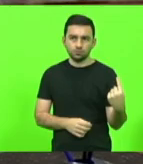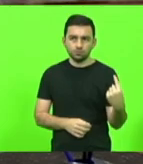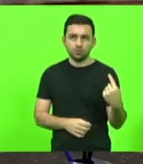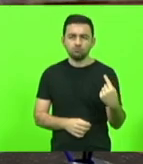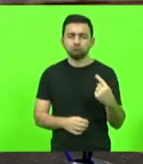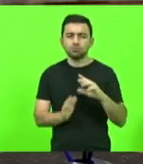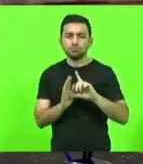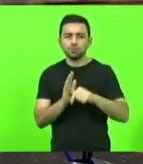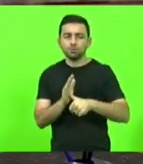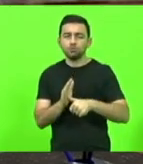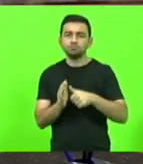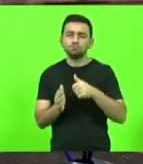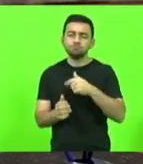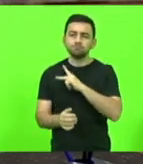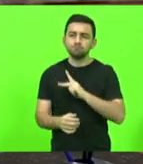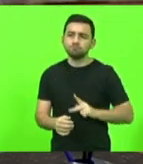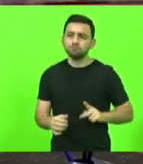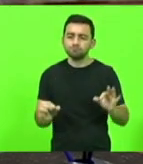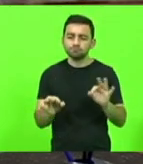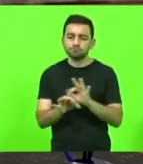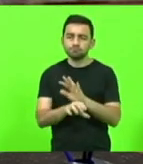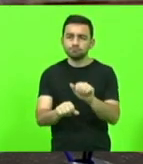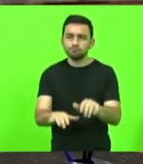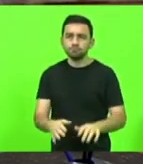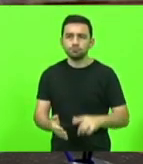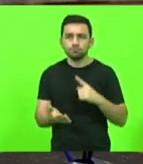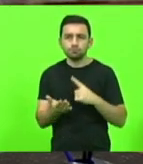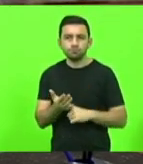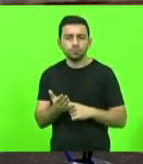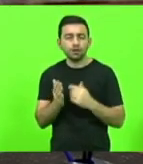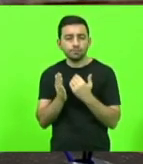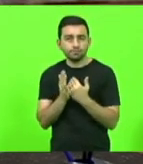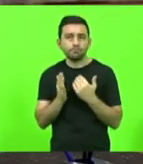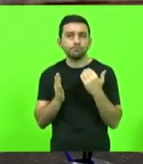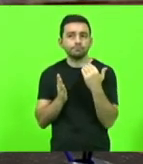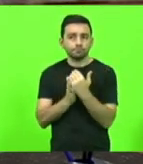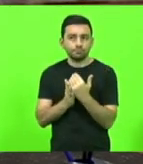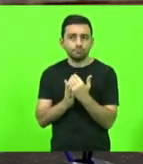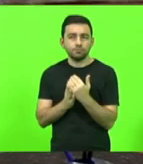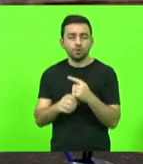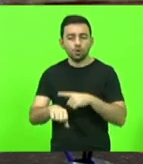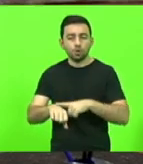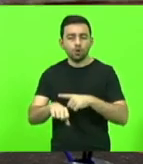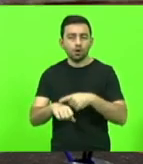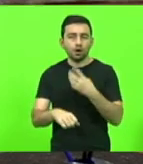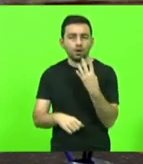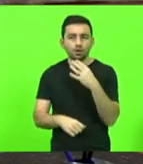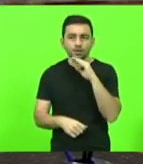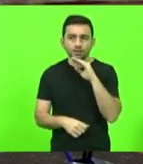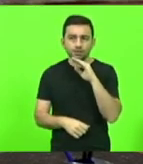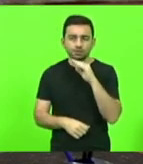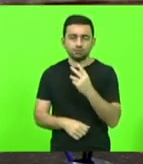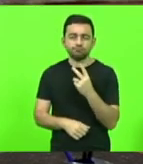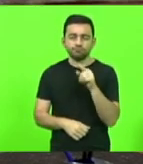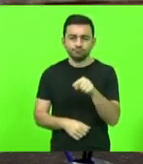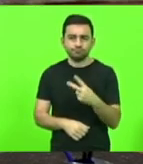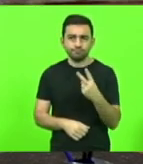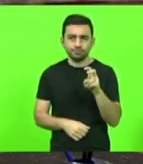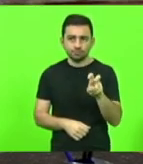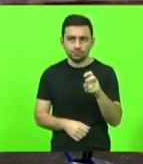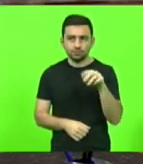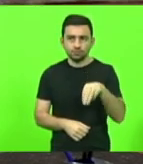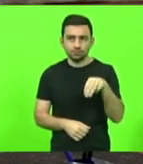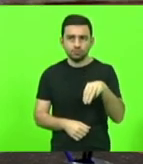encerrou a sessão, convocou outra extraordinária para as 16 horas e 25 minutos,